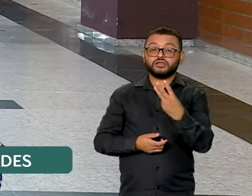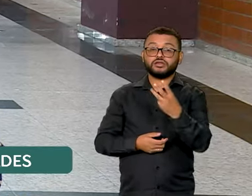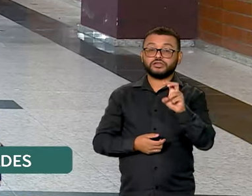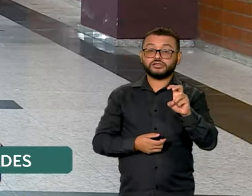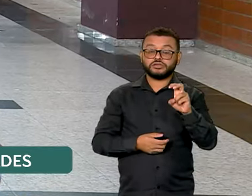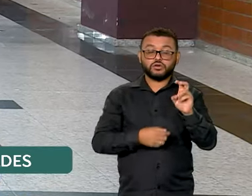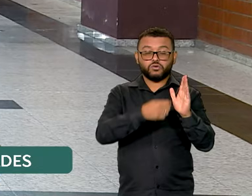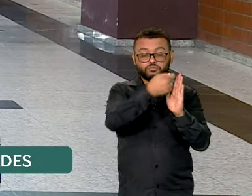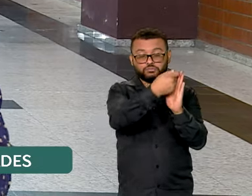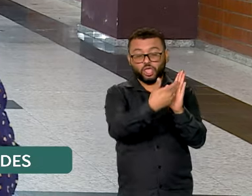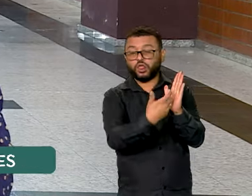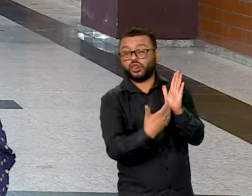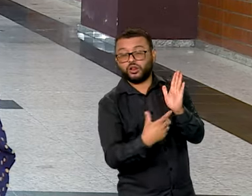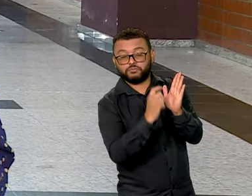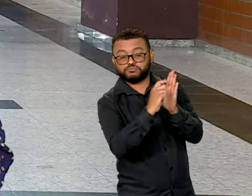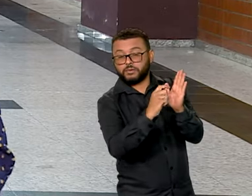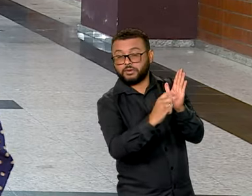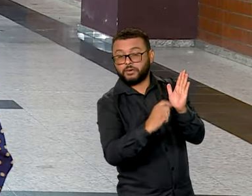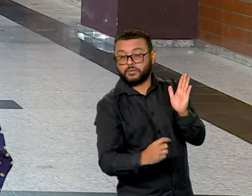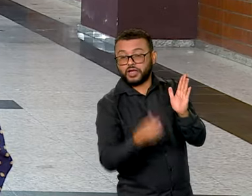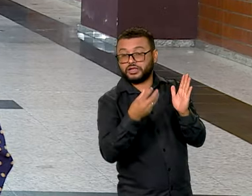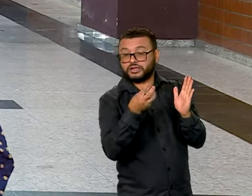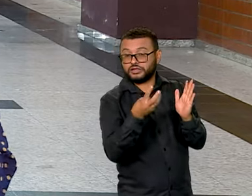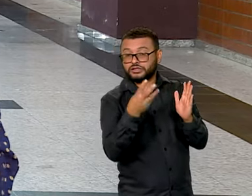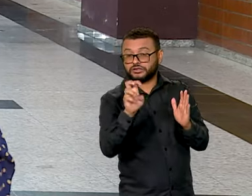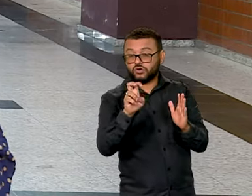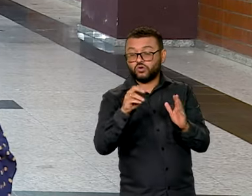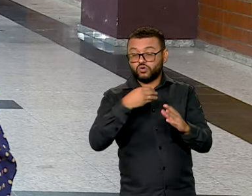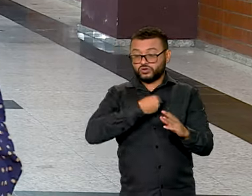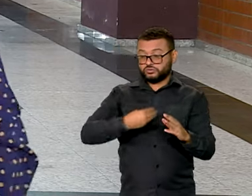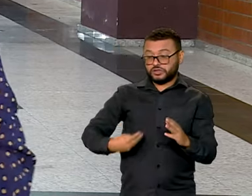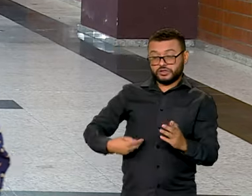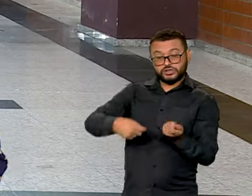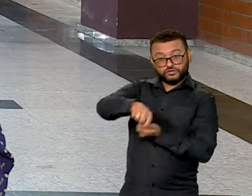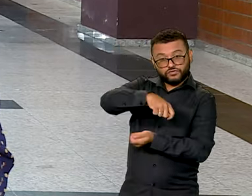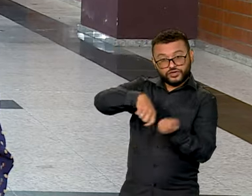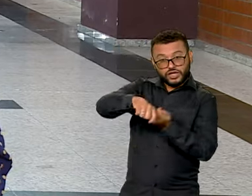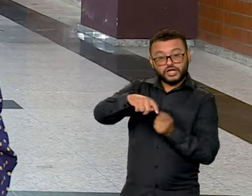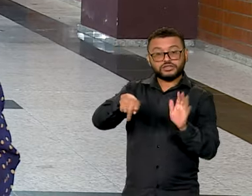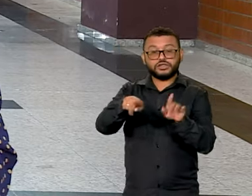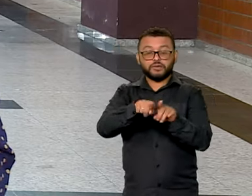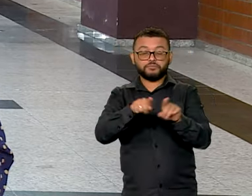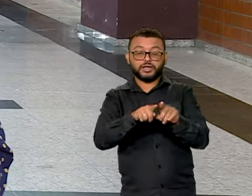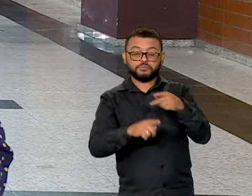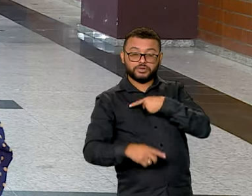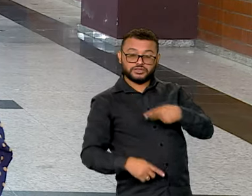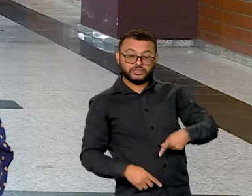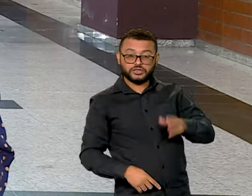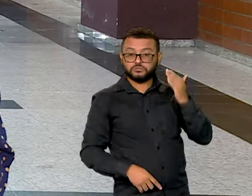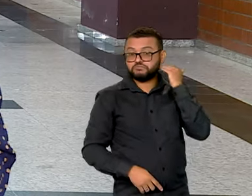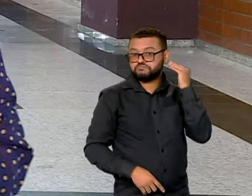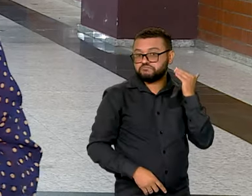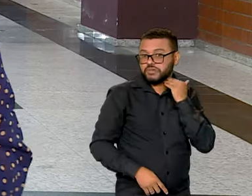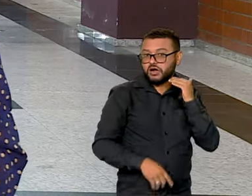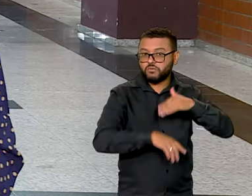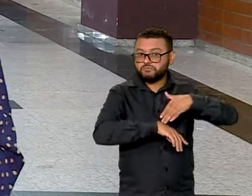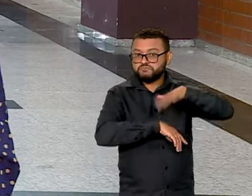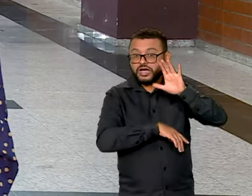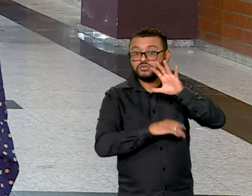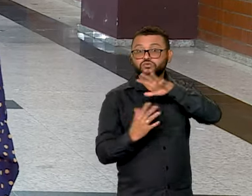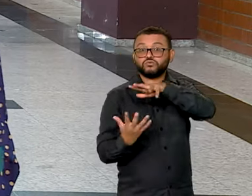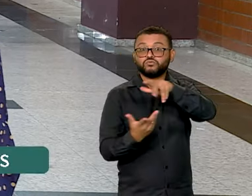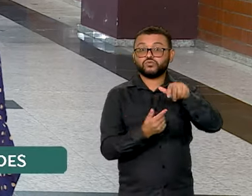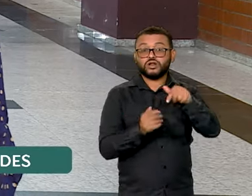parágrafos da Declaração Conjunta, os ministros de Finanças e presidentes dos bancos centrais das 20 maiores economias do mundo